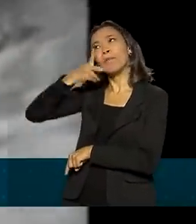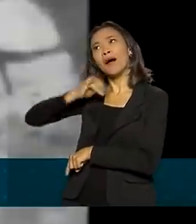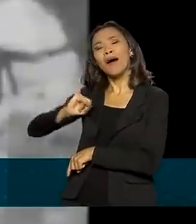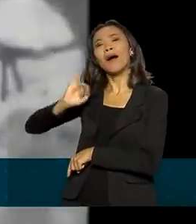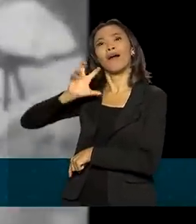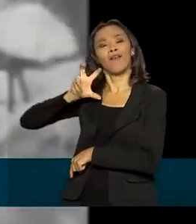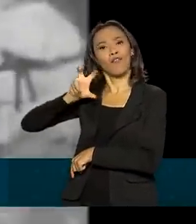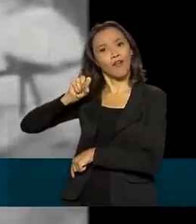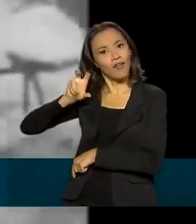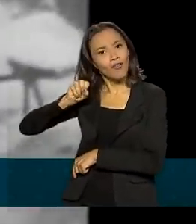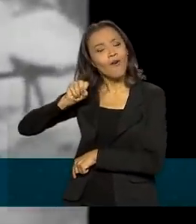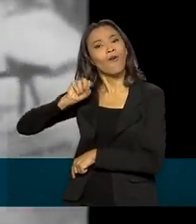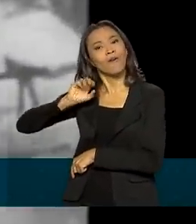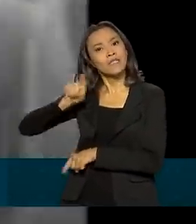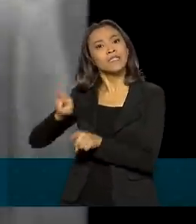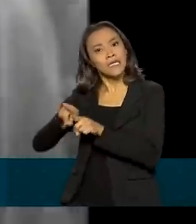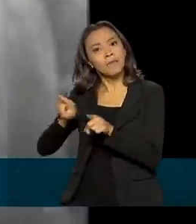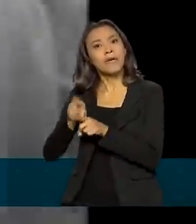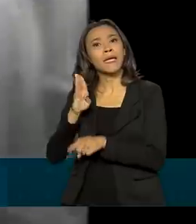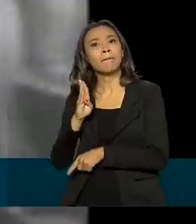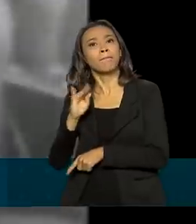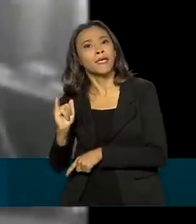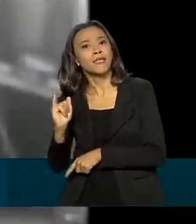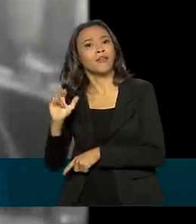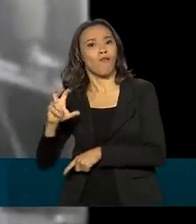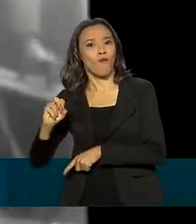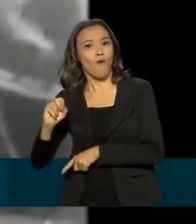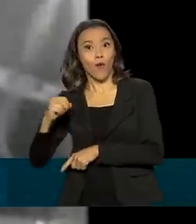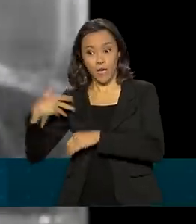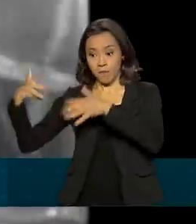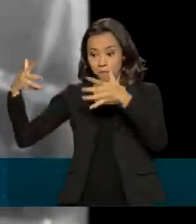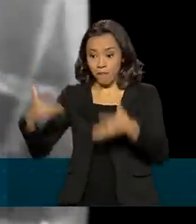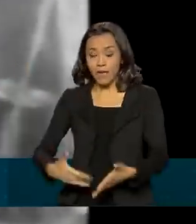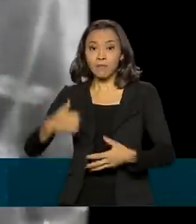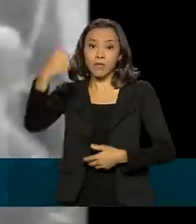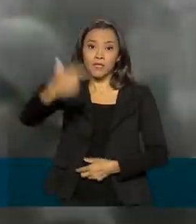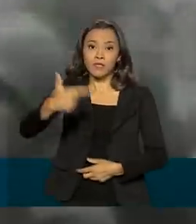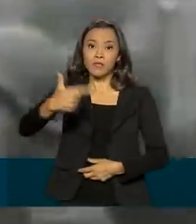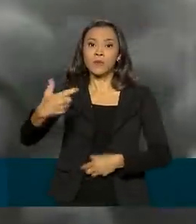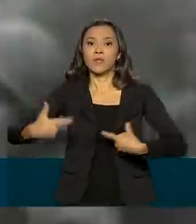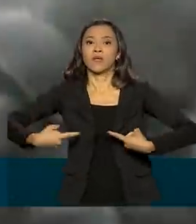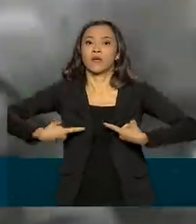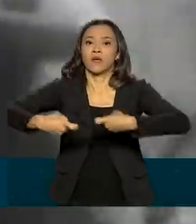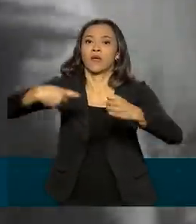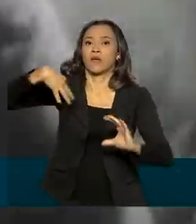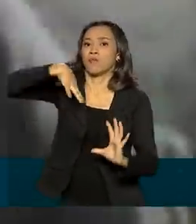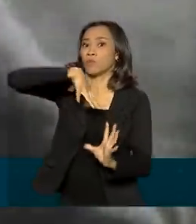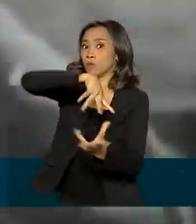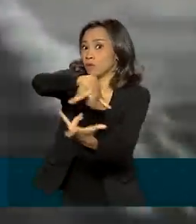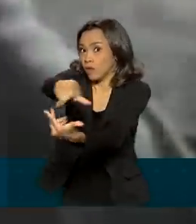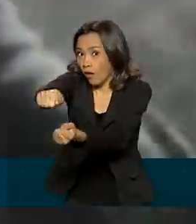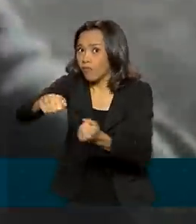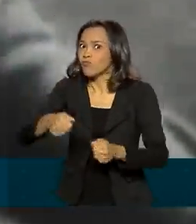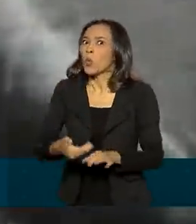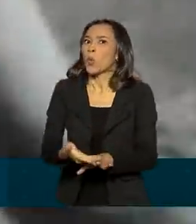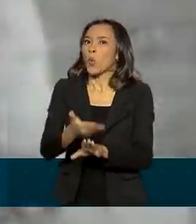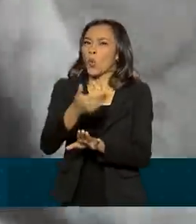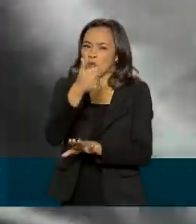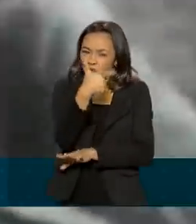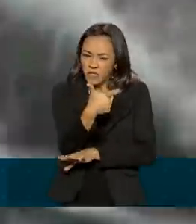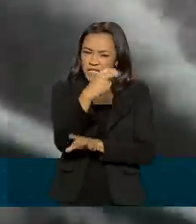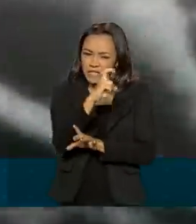pai, um avô ou até mesmo um bisavô que participou da Segunda Guerra Mundial. Afinal, 25